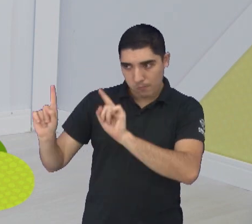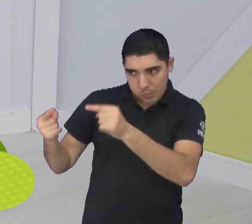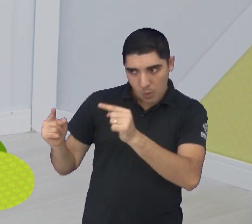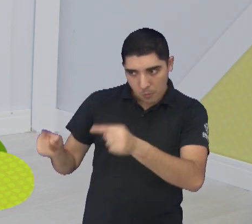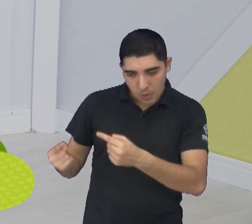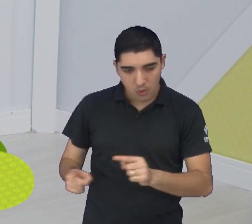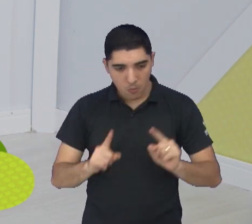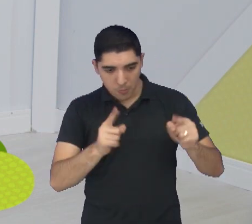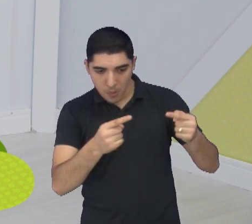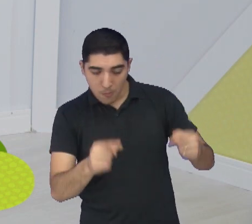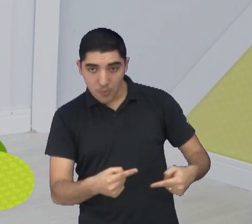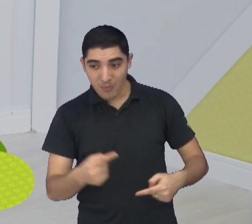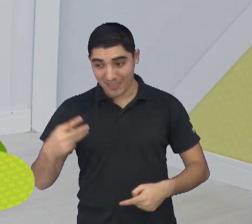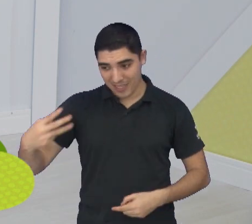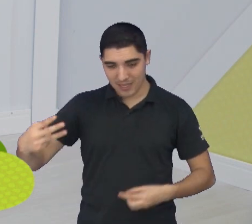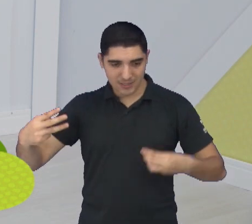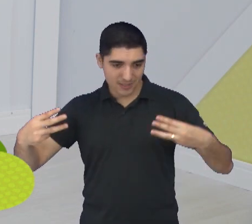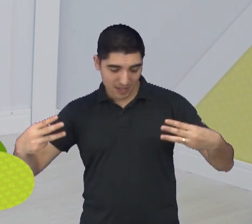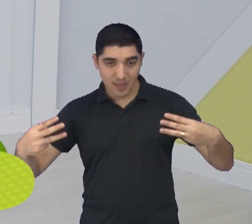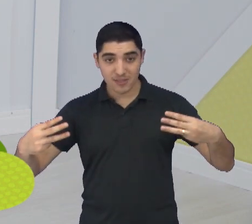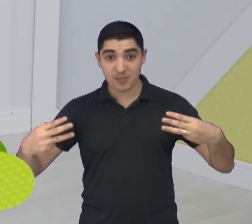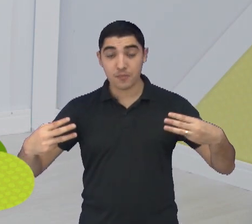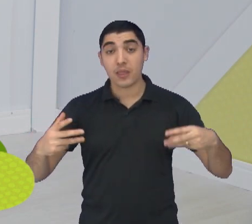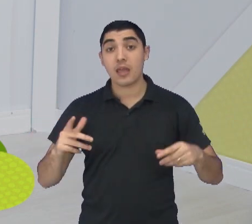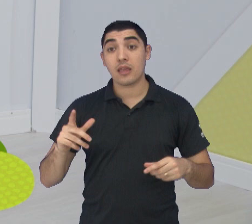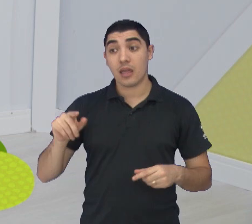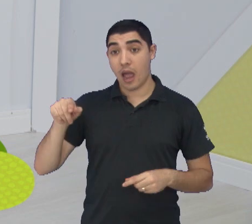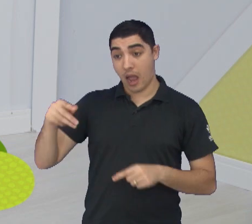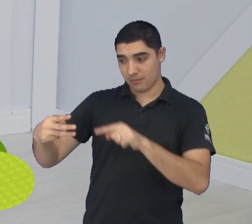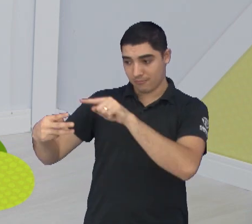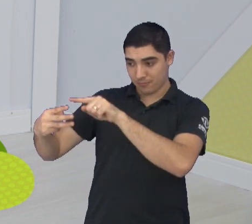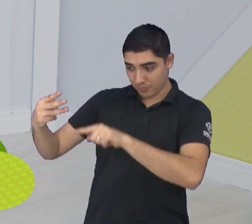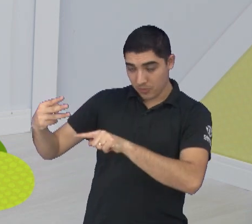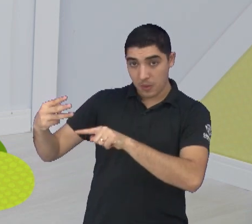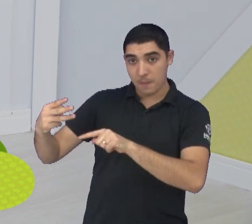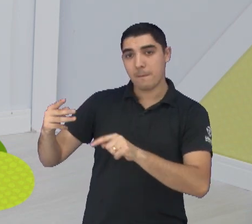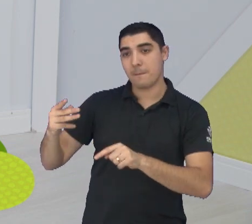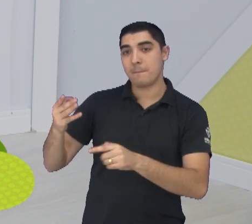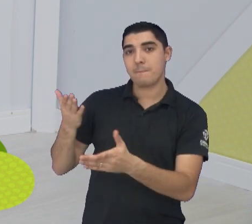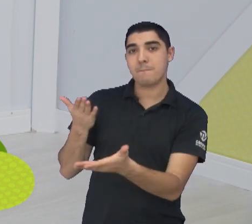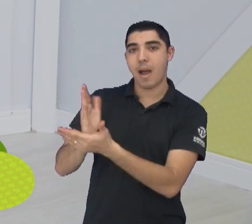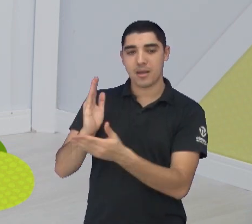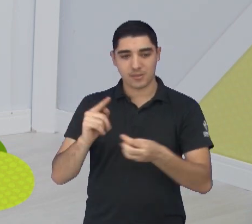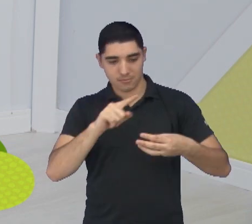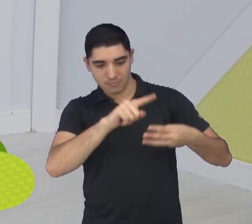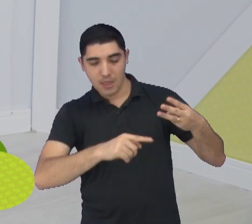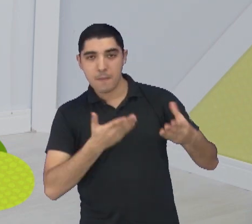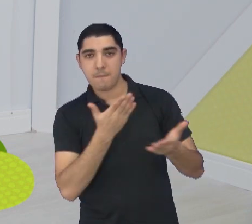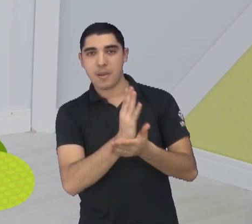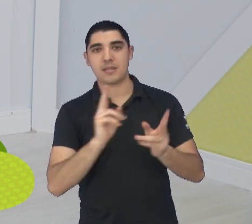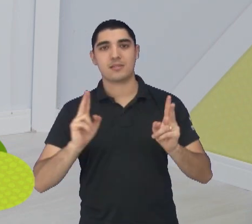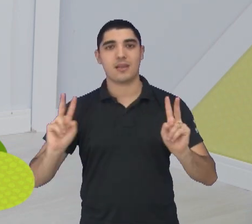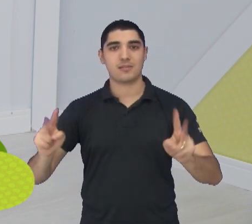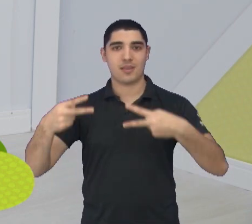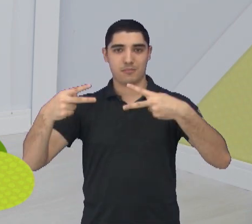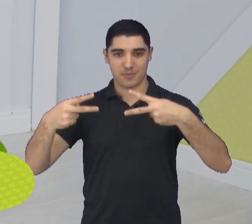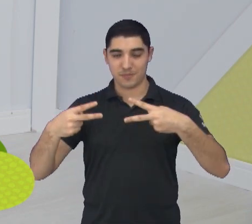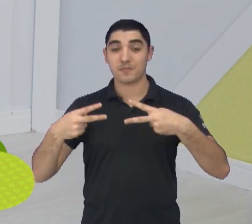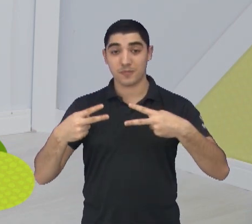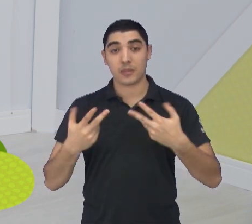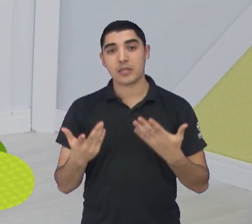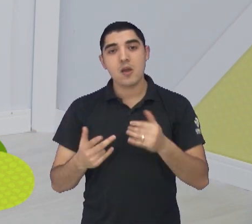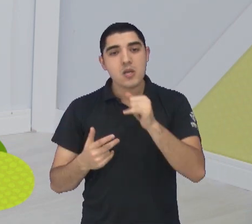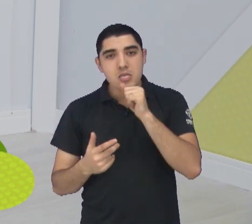e aí os dois primeiros desse primeiro grupo aqui já avançam direto pra semifinais. O terceiro e o quarto lugar do grupo A vai